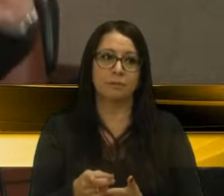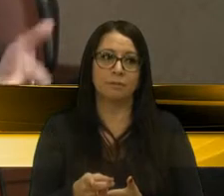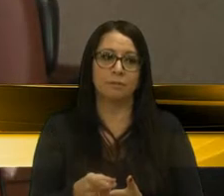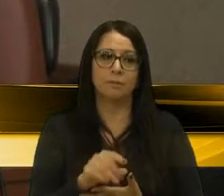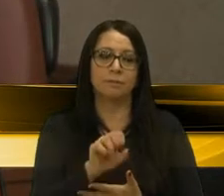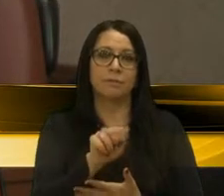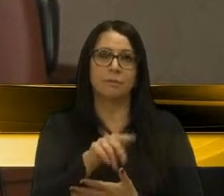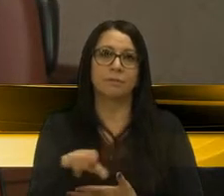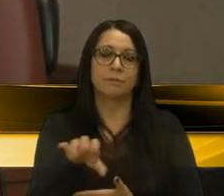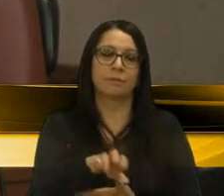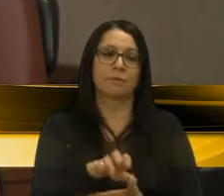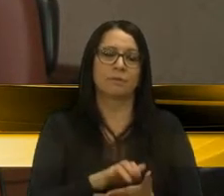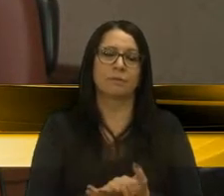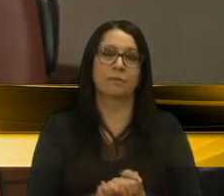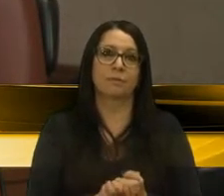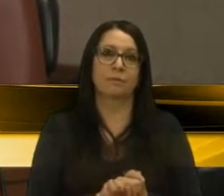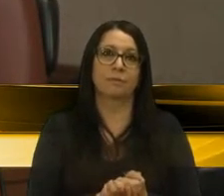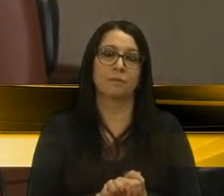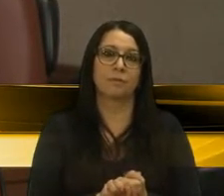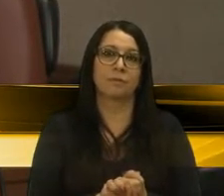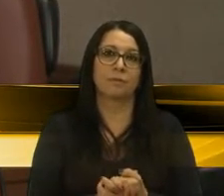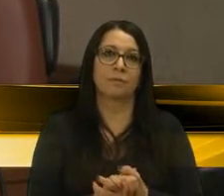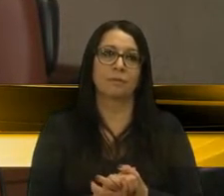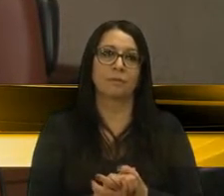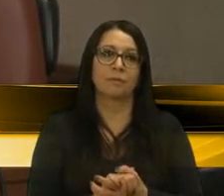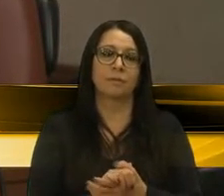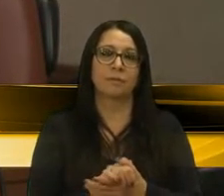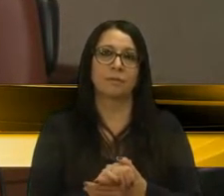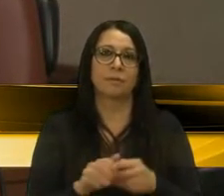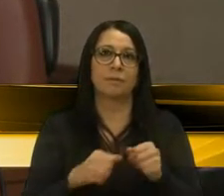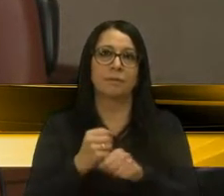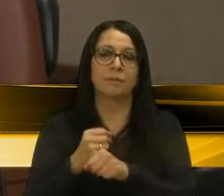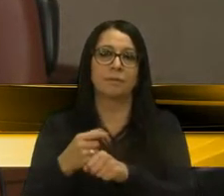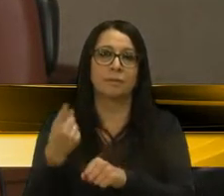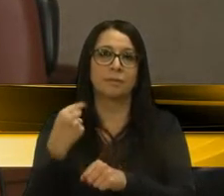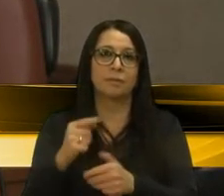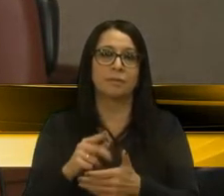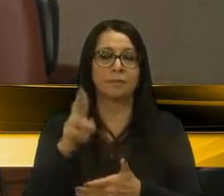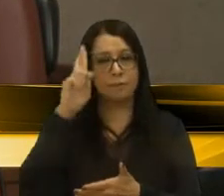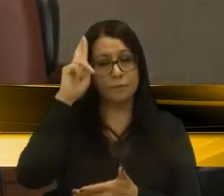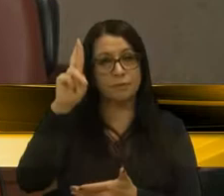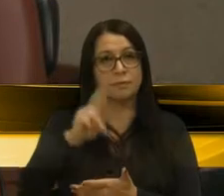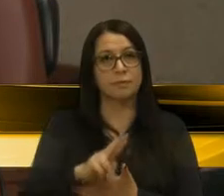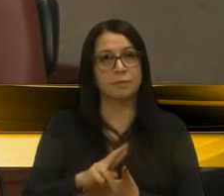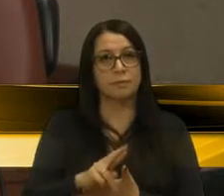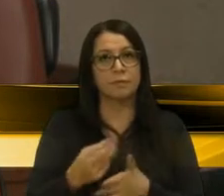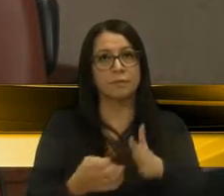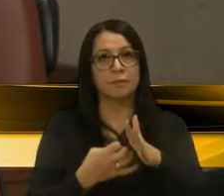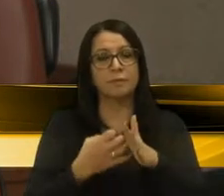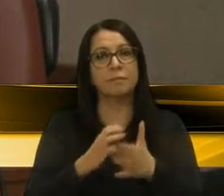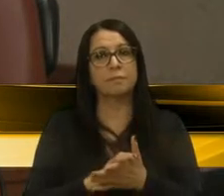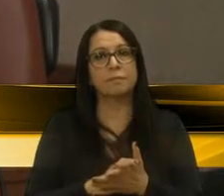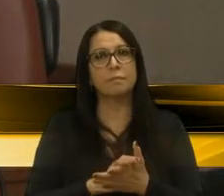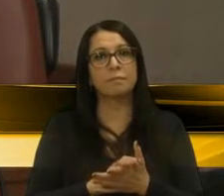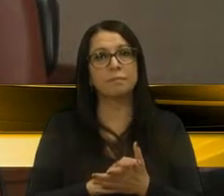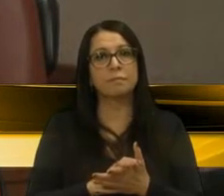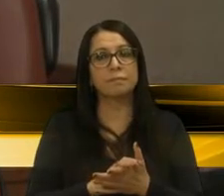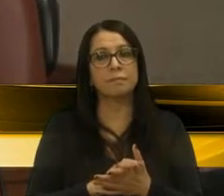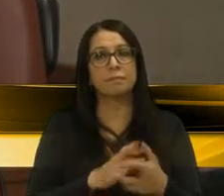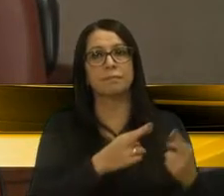ter estado lá durante alguns anos como diretor, eu faço essa defesa dessa autarquia, da